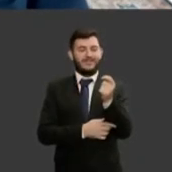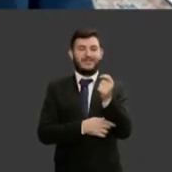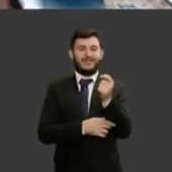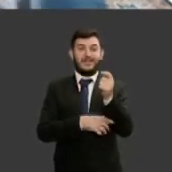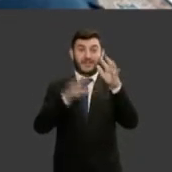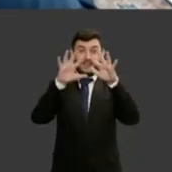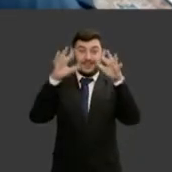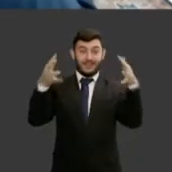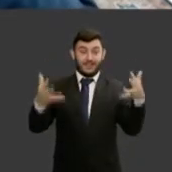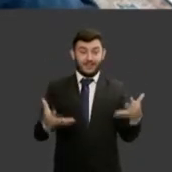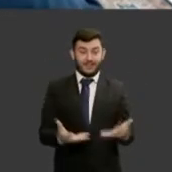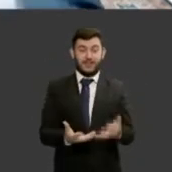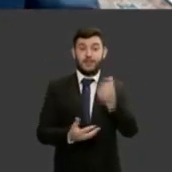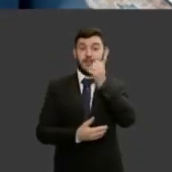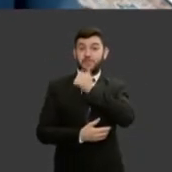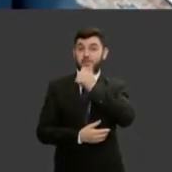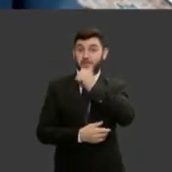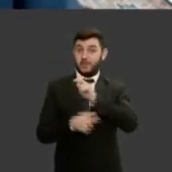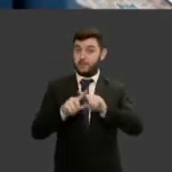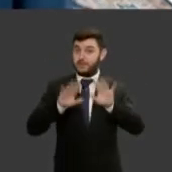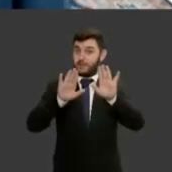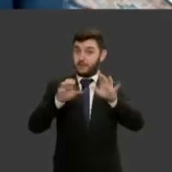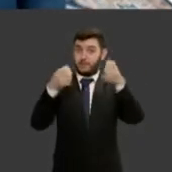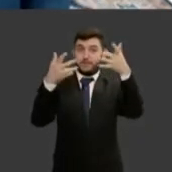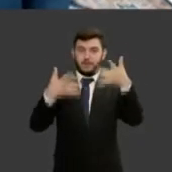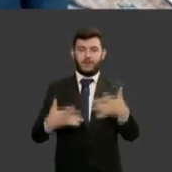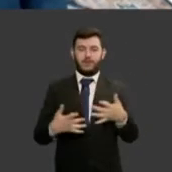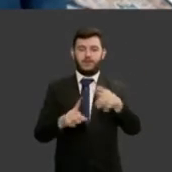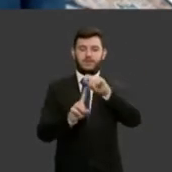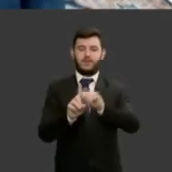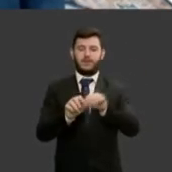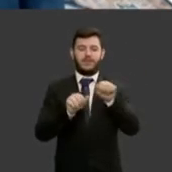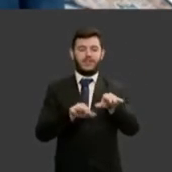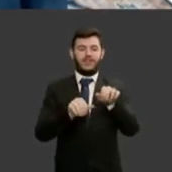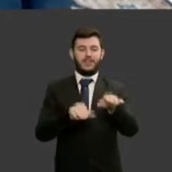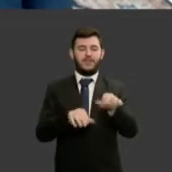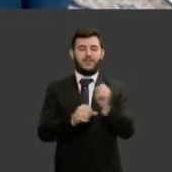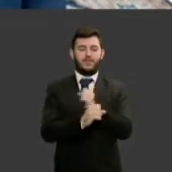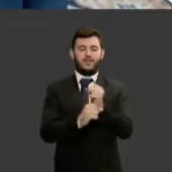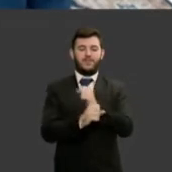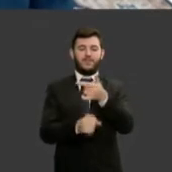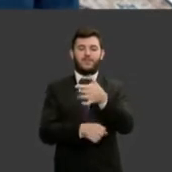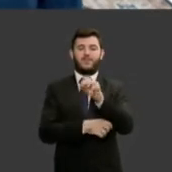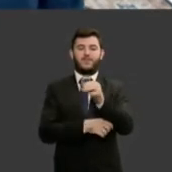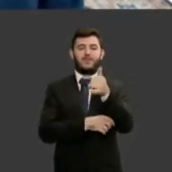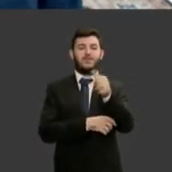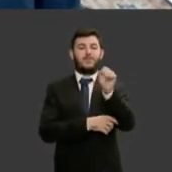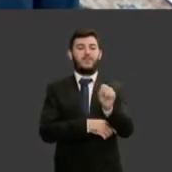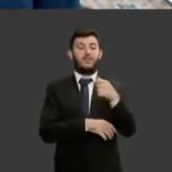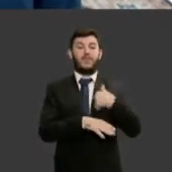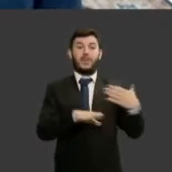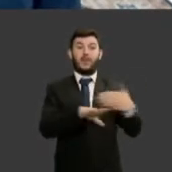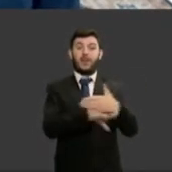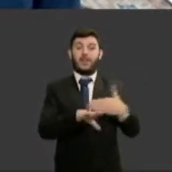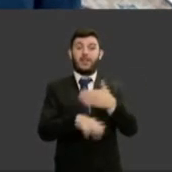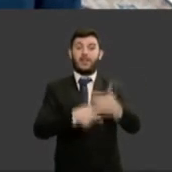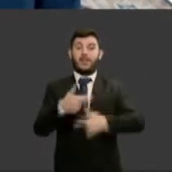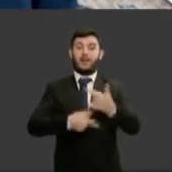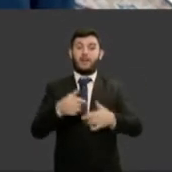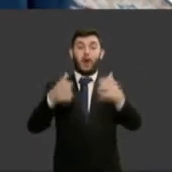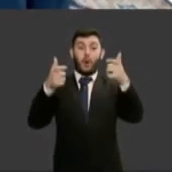setembro de 2018, quando eu tinha ingressado no Conselho Nacional de